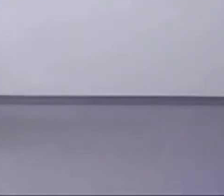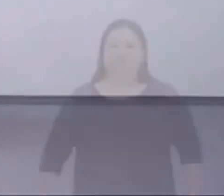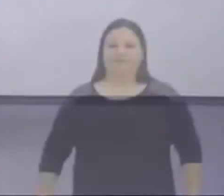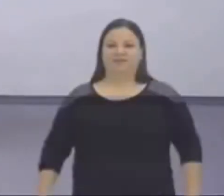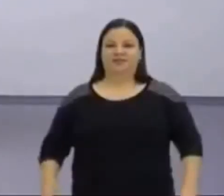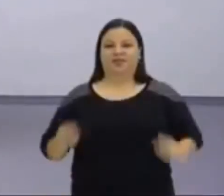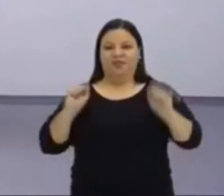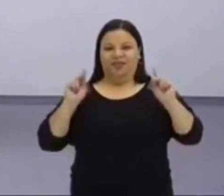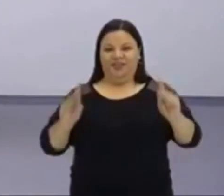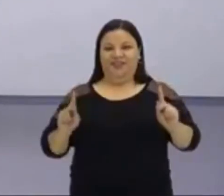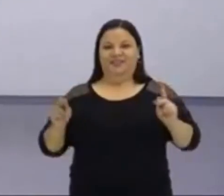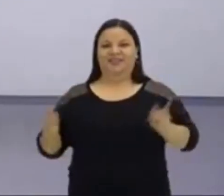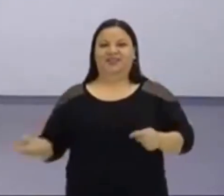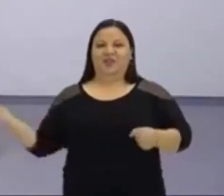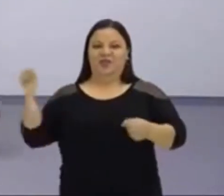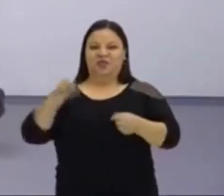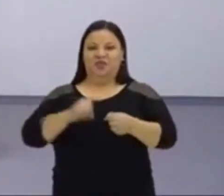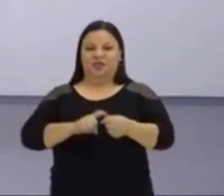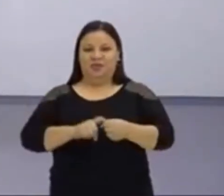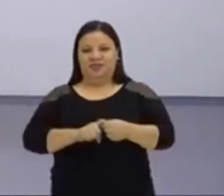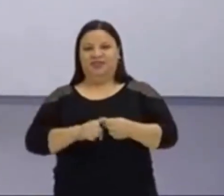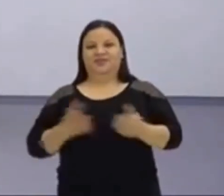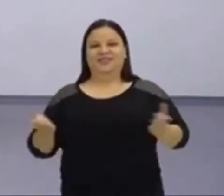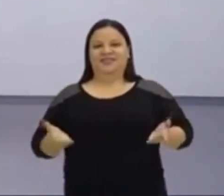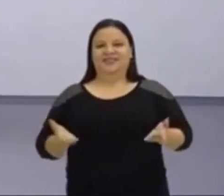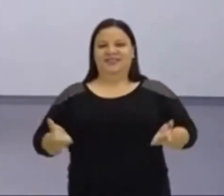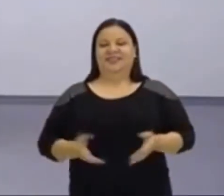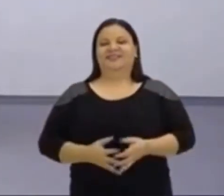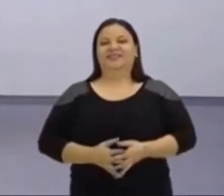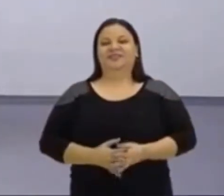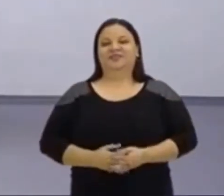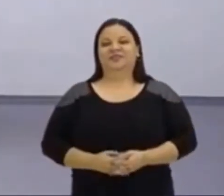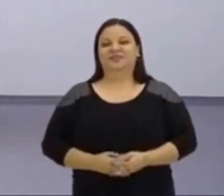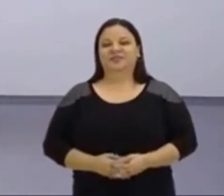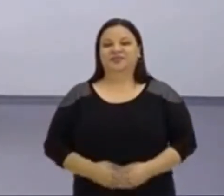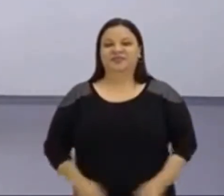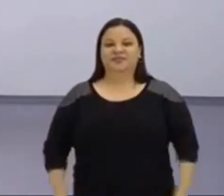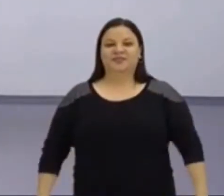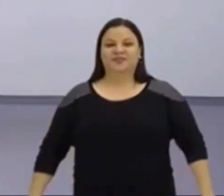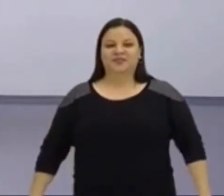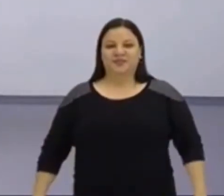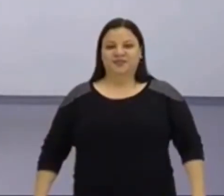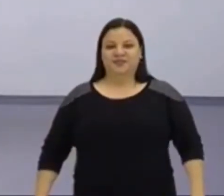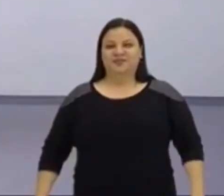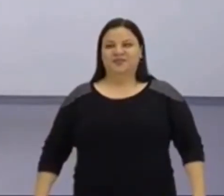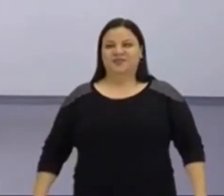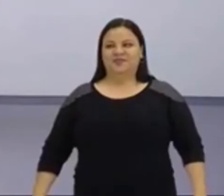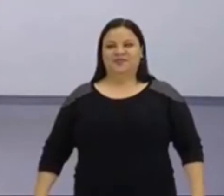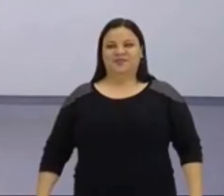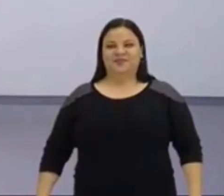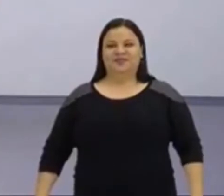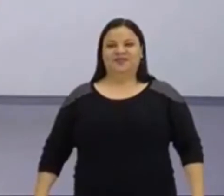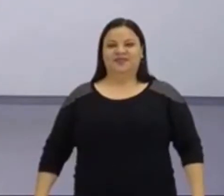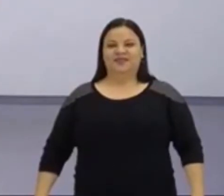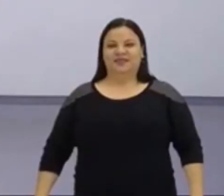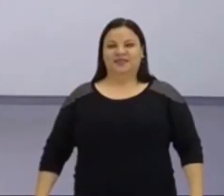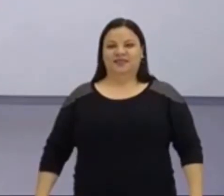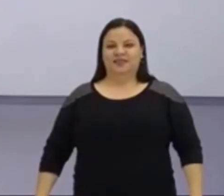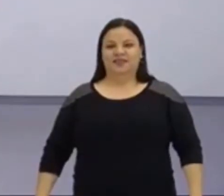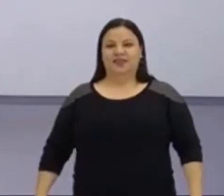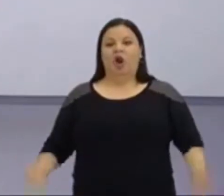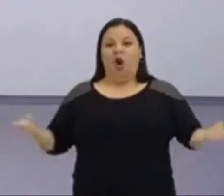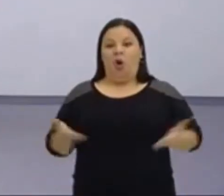Certo, voltamos aqui, Hugo? Voltamos, tudo bem, cara? Beleza, cara. E, Hugo, a gente vai continuar falando sobre função, não isso? Sim, sobre função